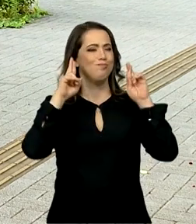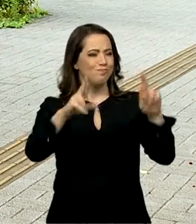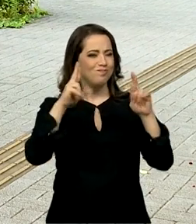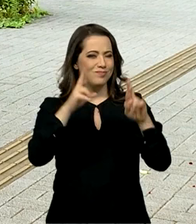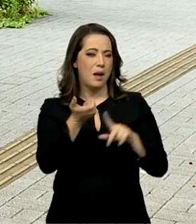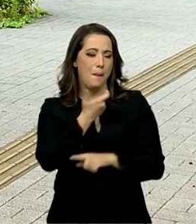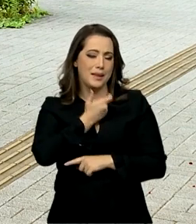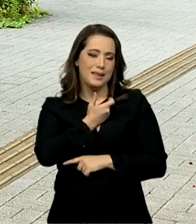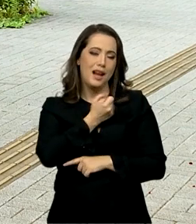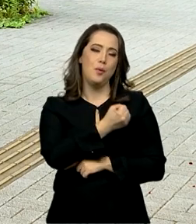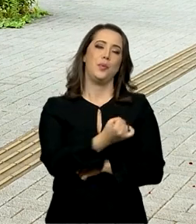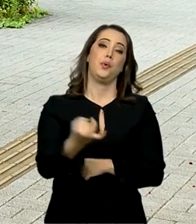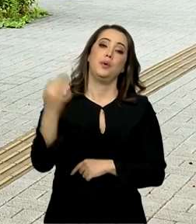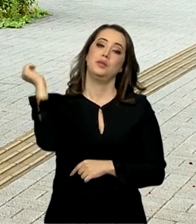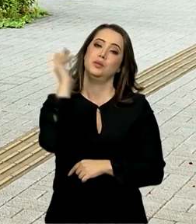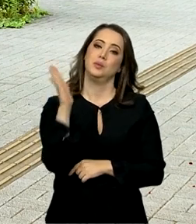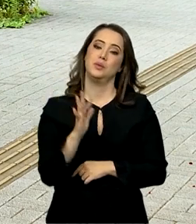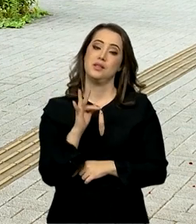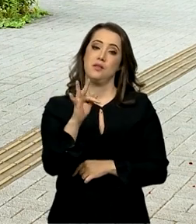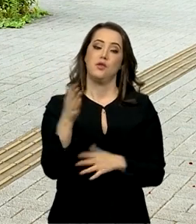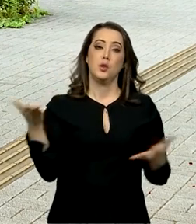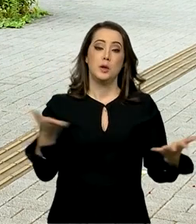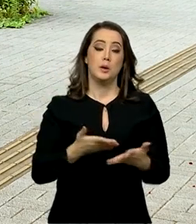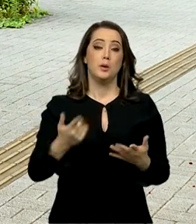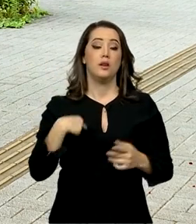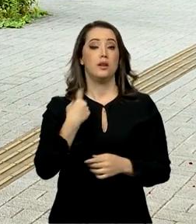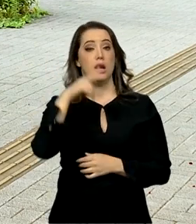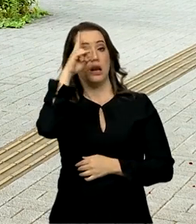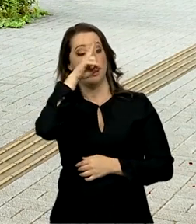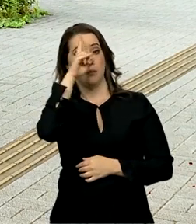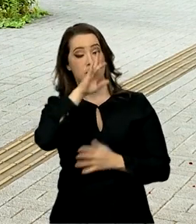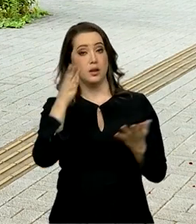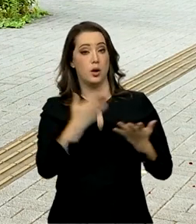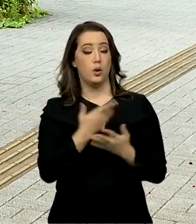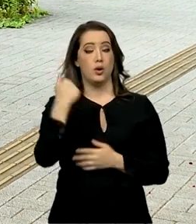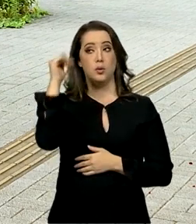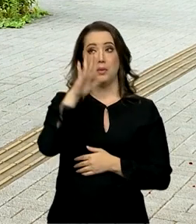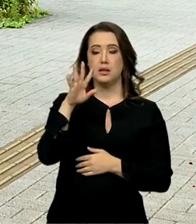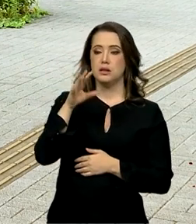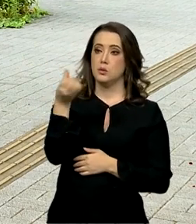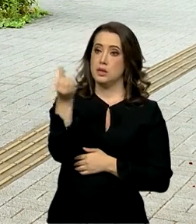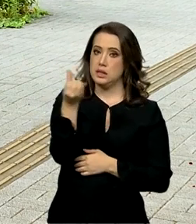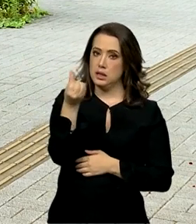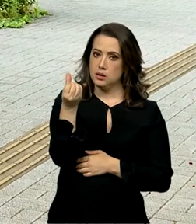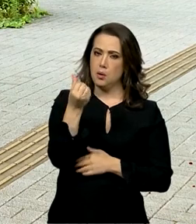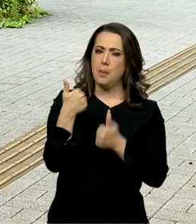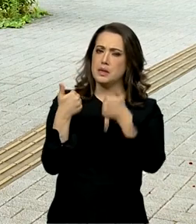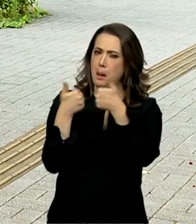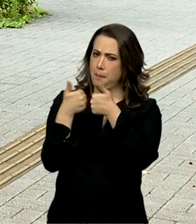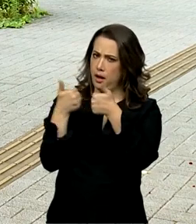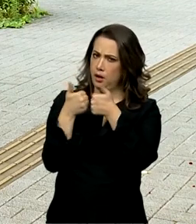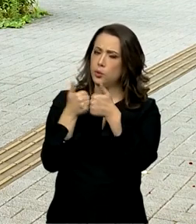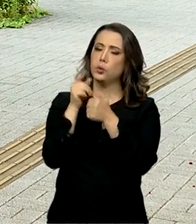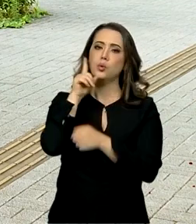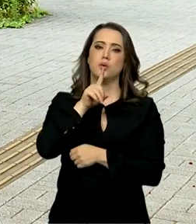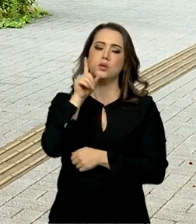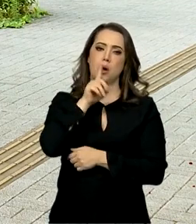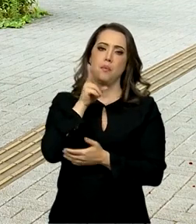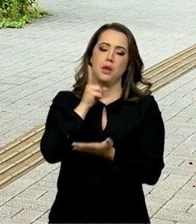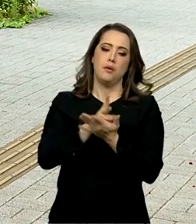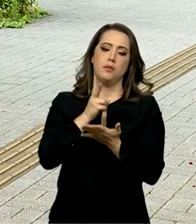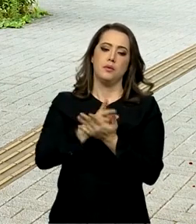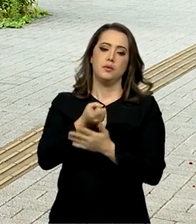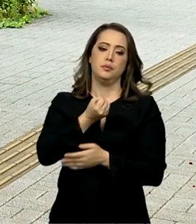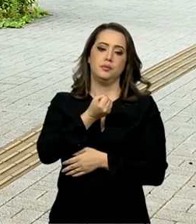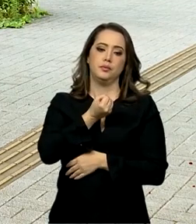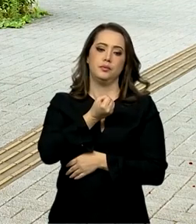medalhas ainda para o Brasil nos próximos dias. Lembrando que no quadro o Brasil está em sexto, mas está bem perto dos Estados Unidos, que tem o mesmo número de...